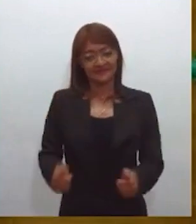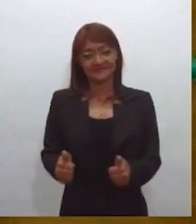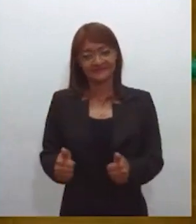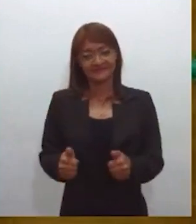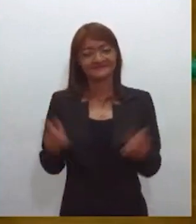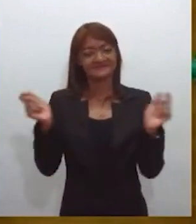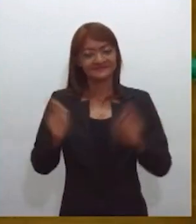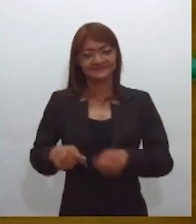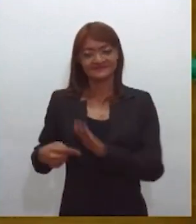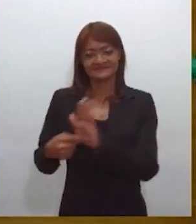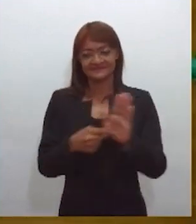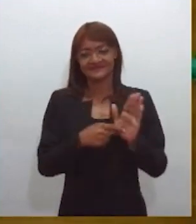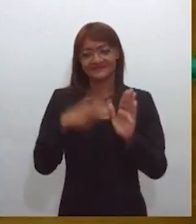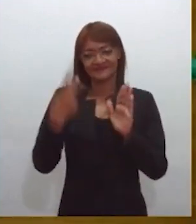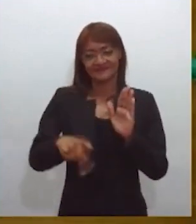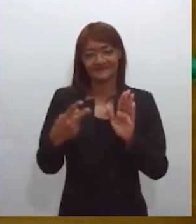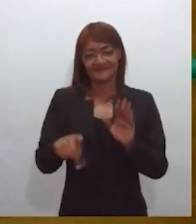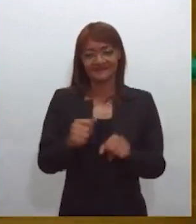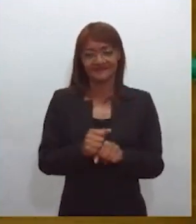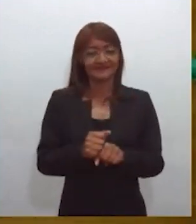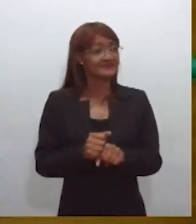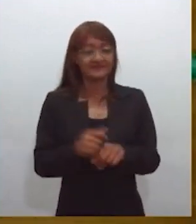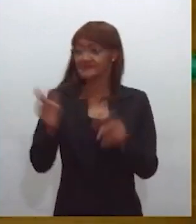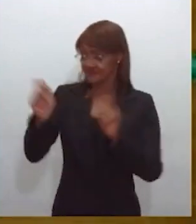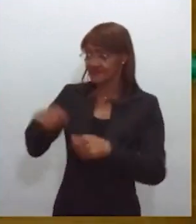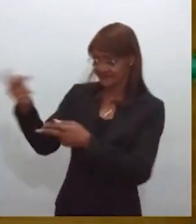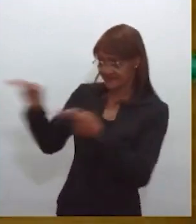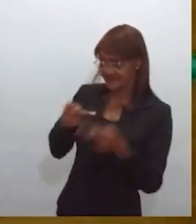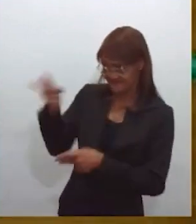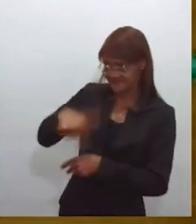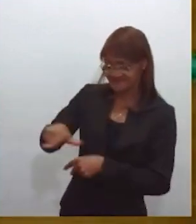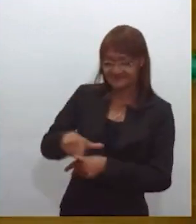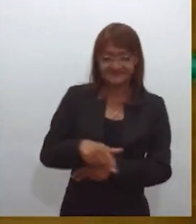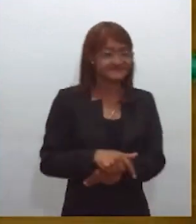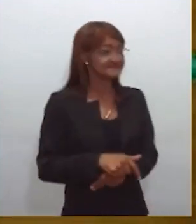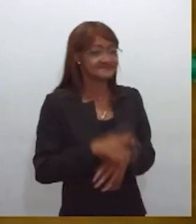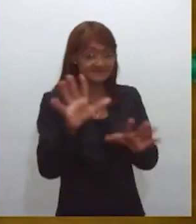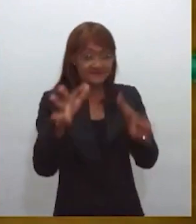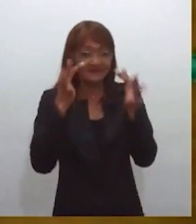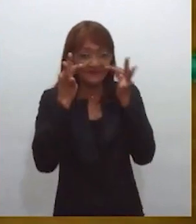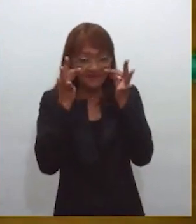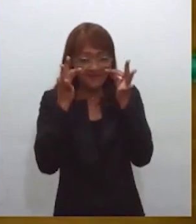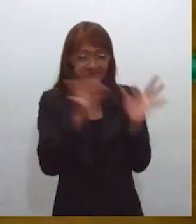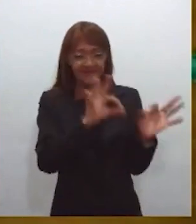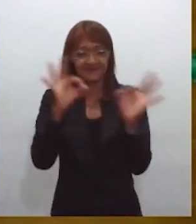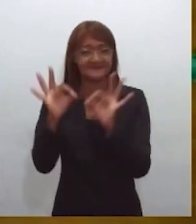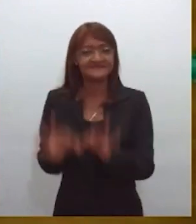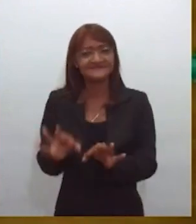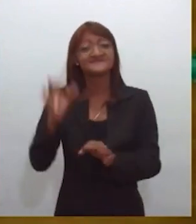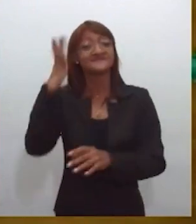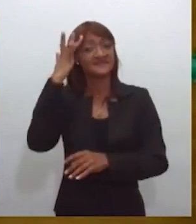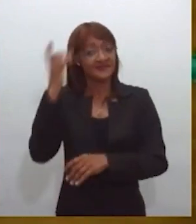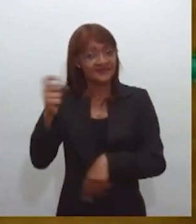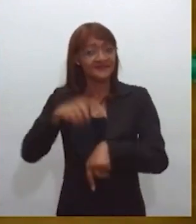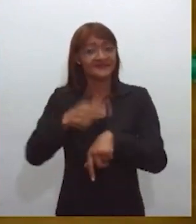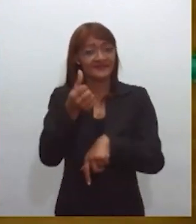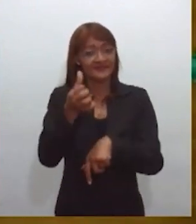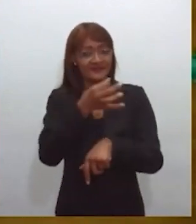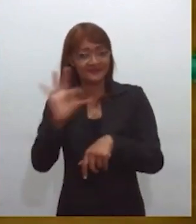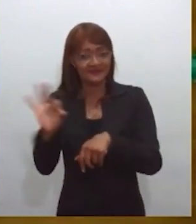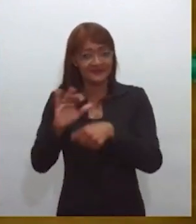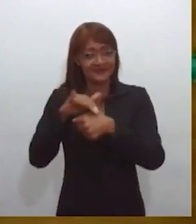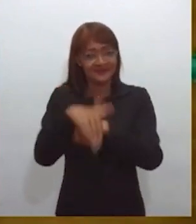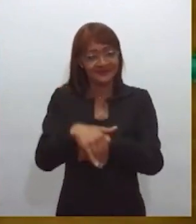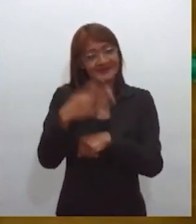Espaço de Genal Queiroz. Então vamos fazer o convite de novo, Benete. Atenção para o convite. Amanhã, 18 horas, aqui na Assembleia, no